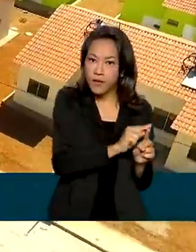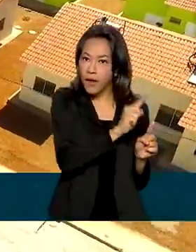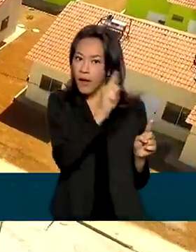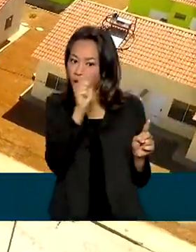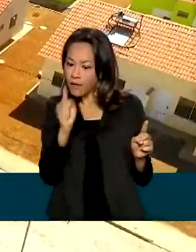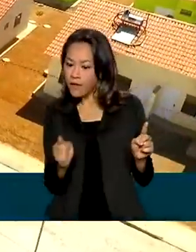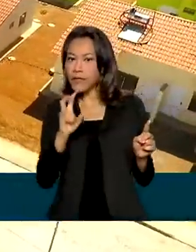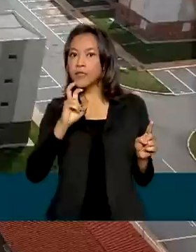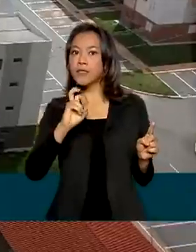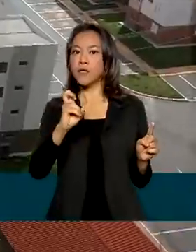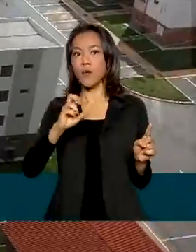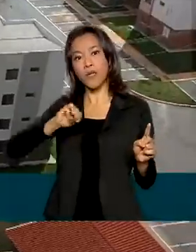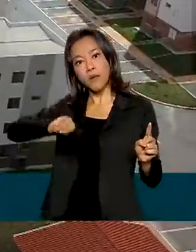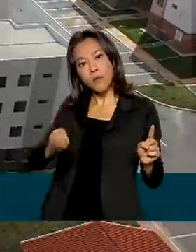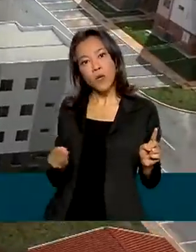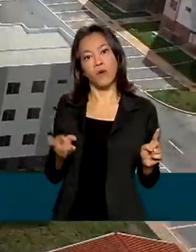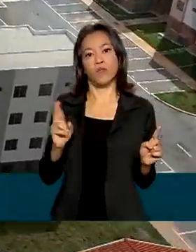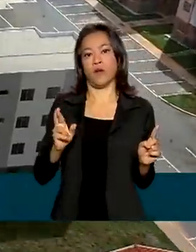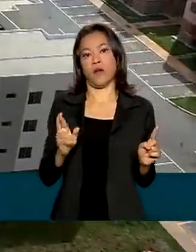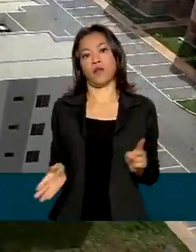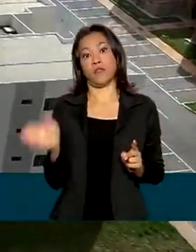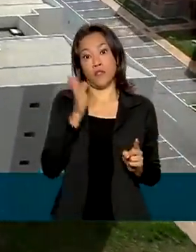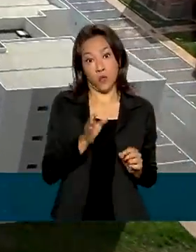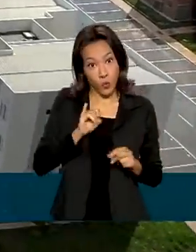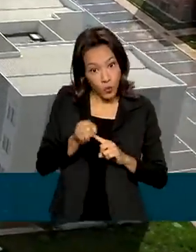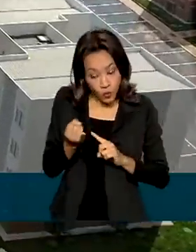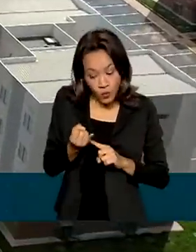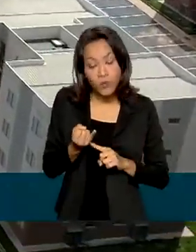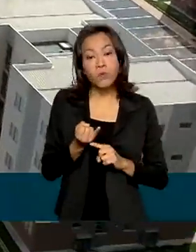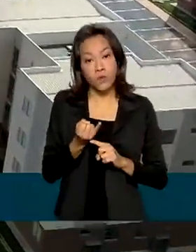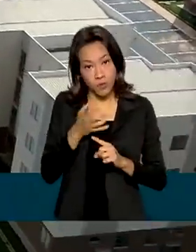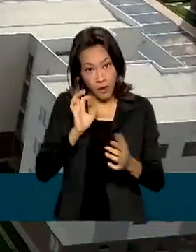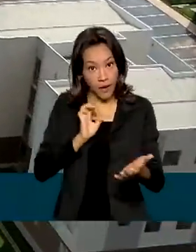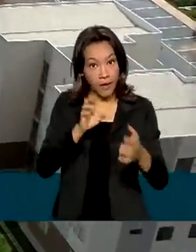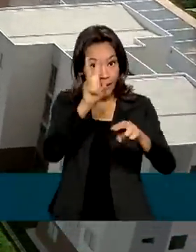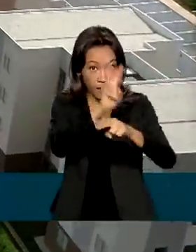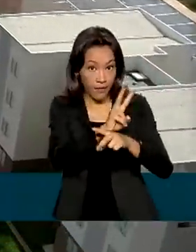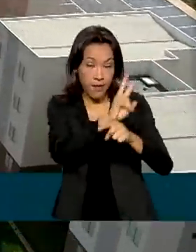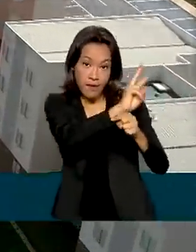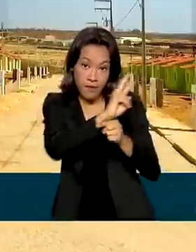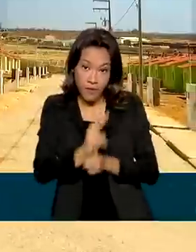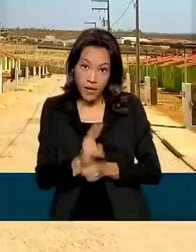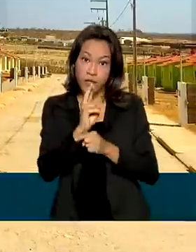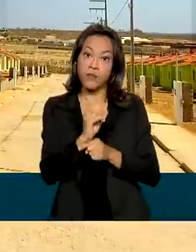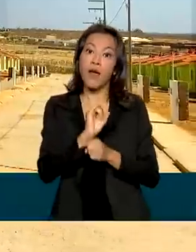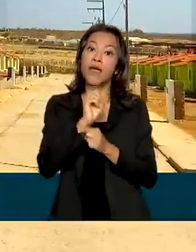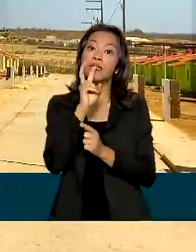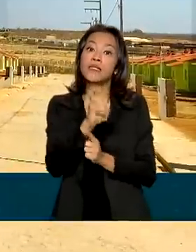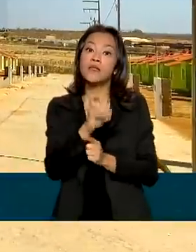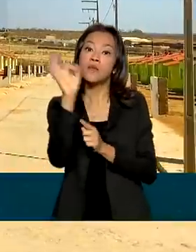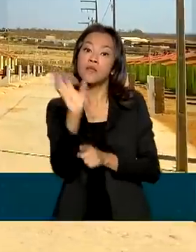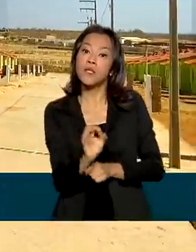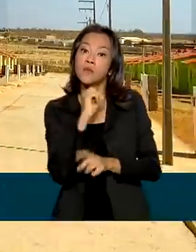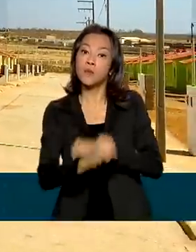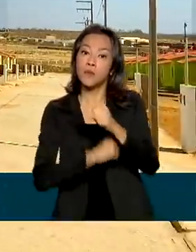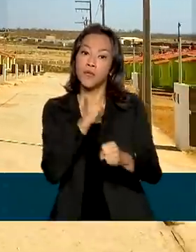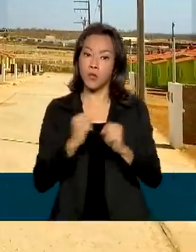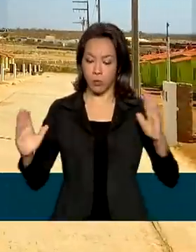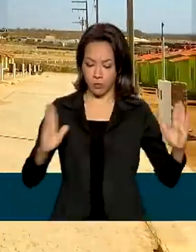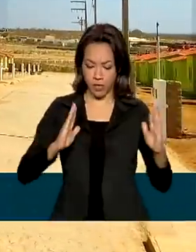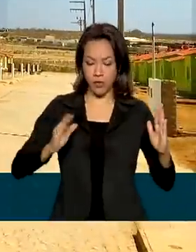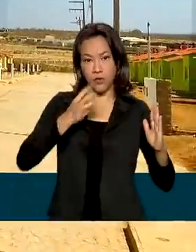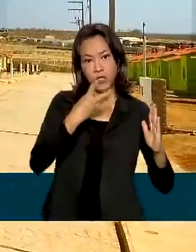50 milhões de reais. A taxa de juros para empréstimos é de 5% ao ano, com prazo de 20